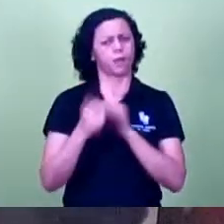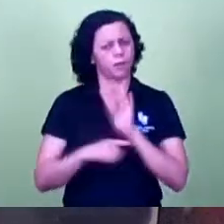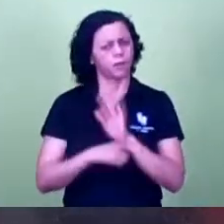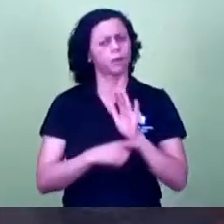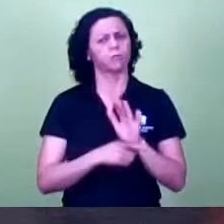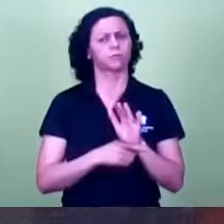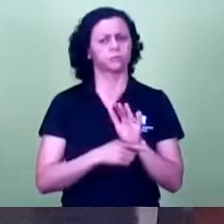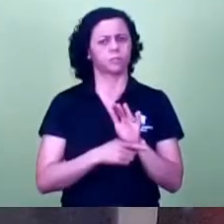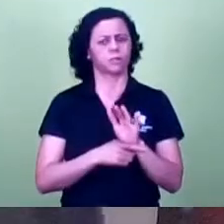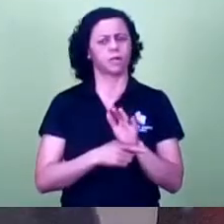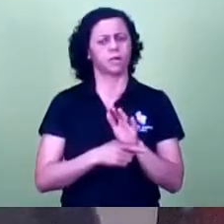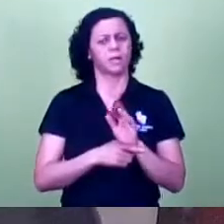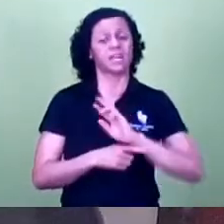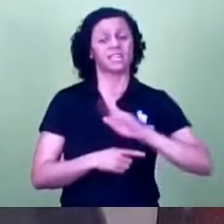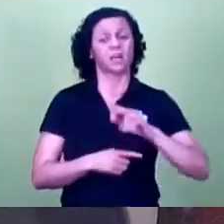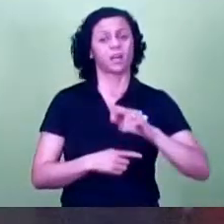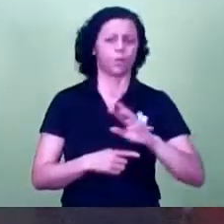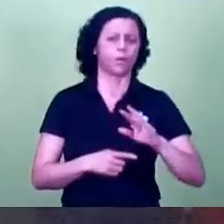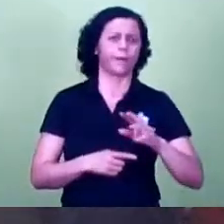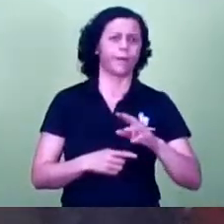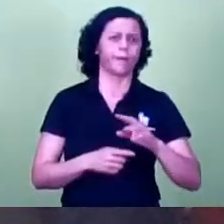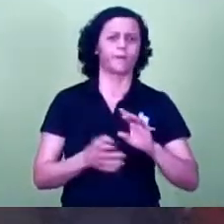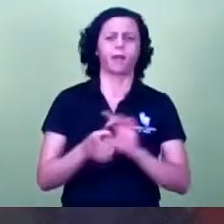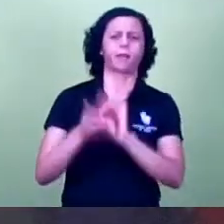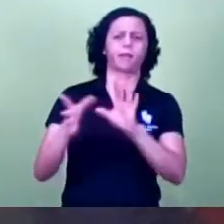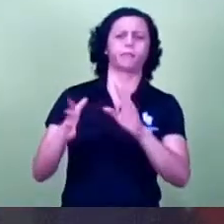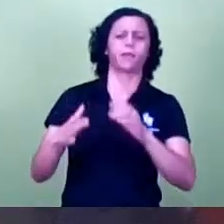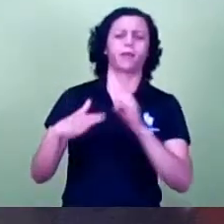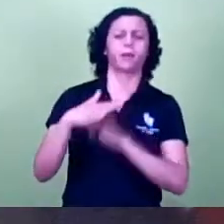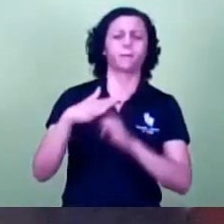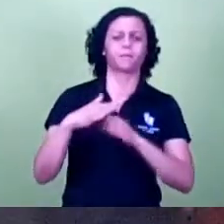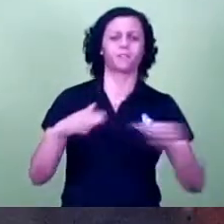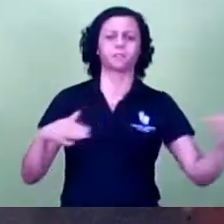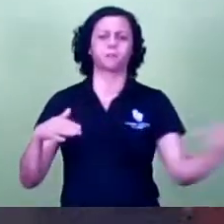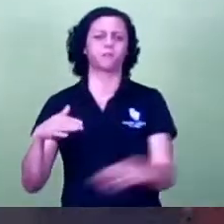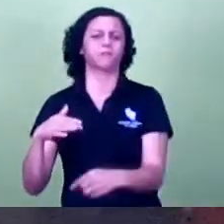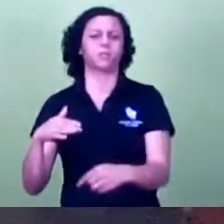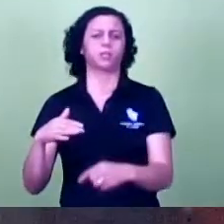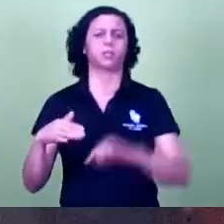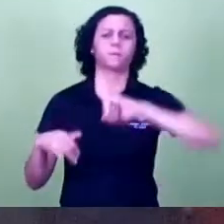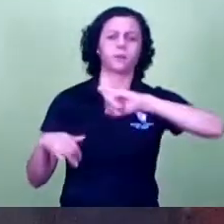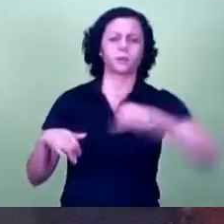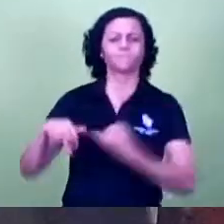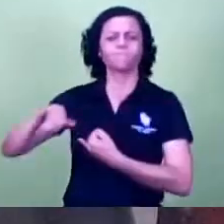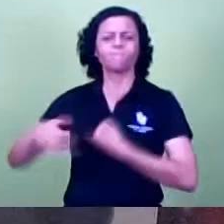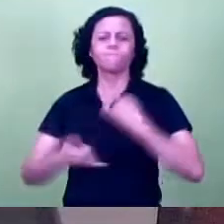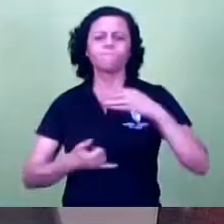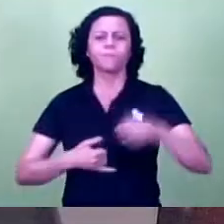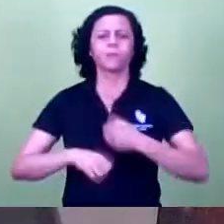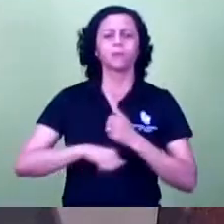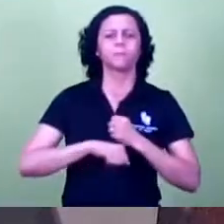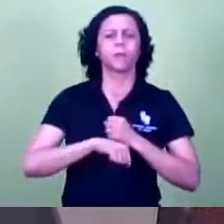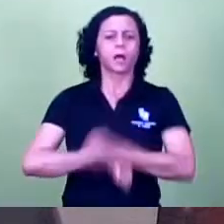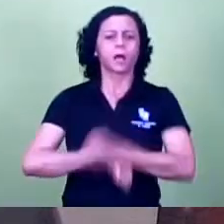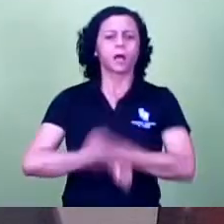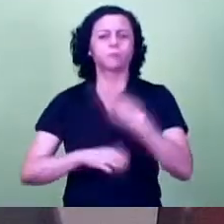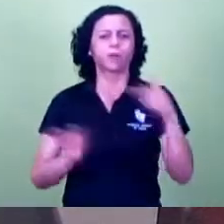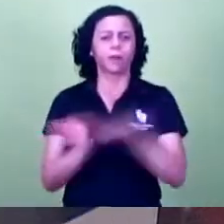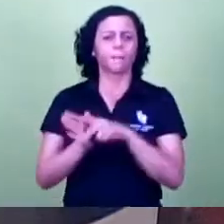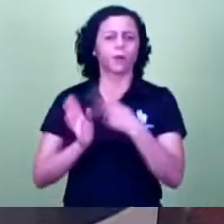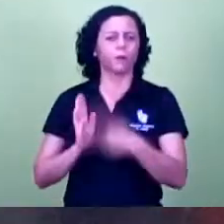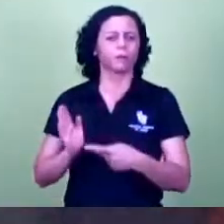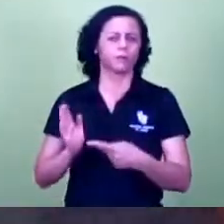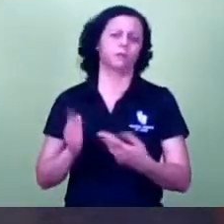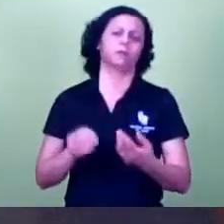o vereador Maurício Delgado disse nenhuma empresa aventureira venha para o nosso município principalmente nessa questão da saúde